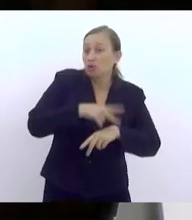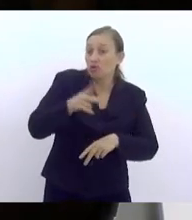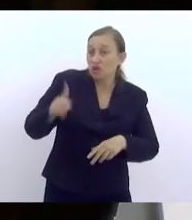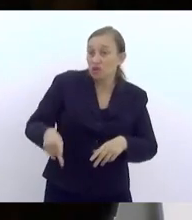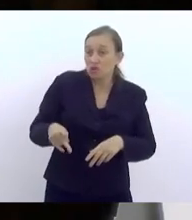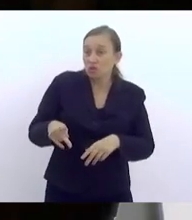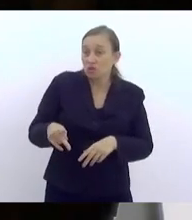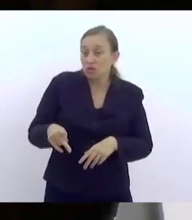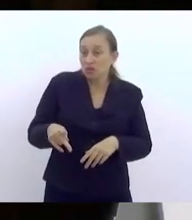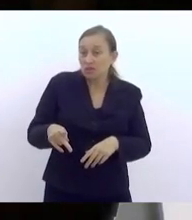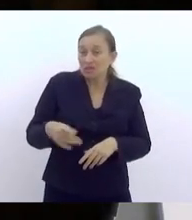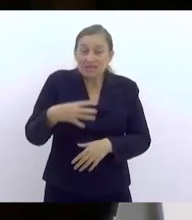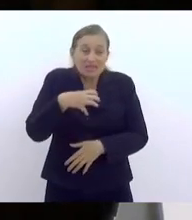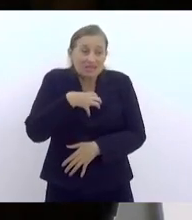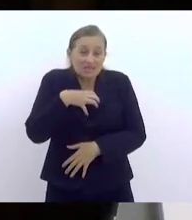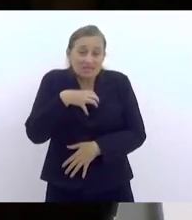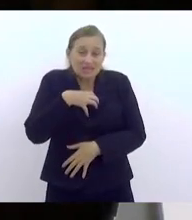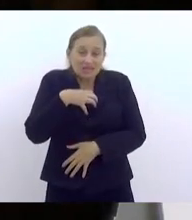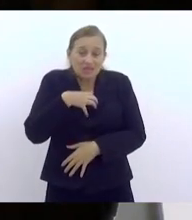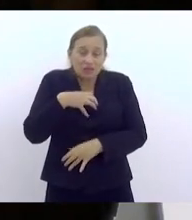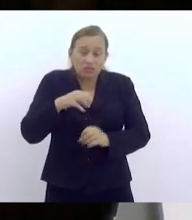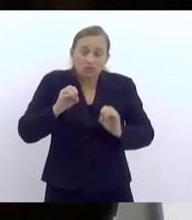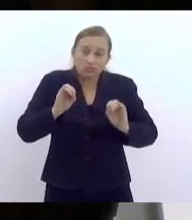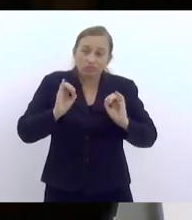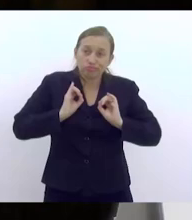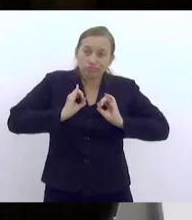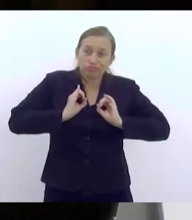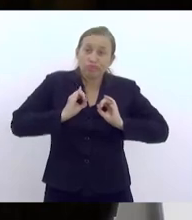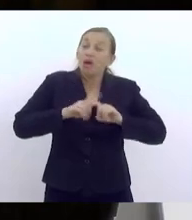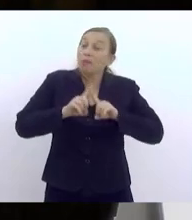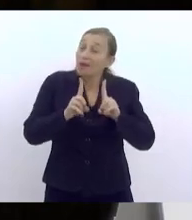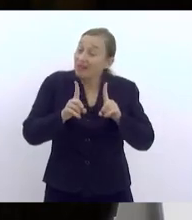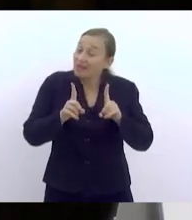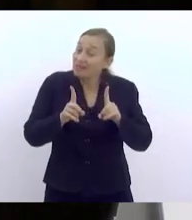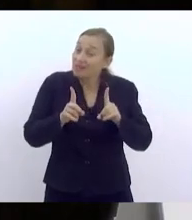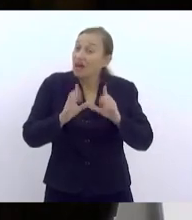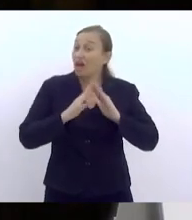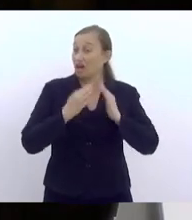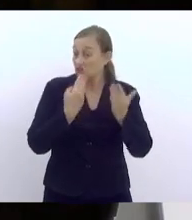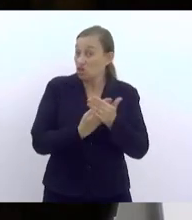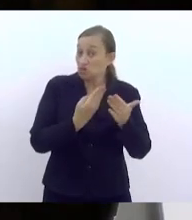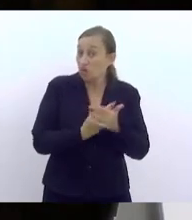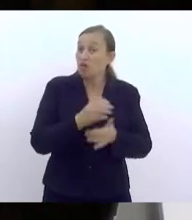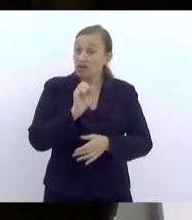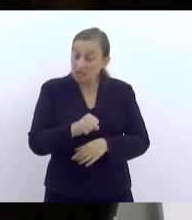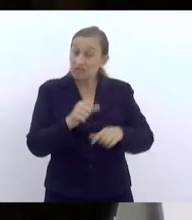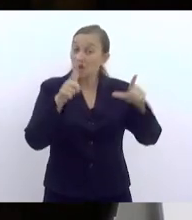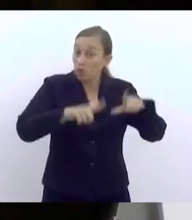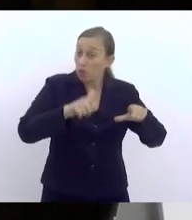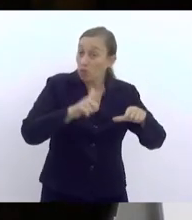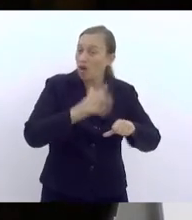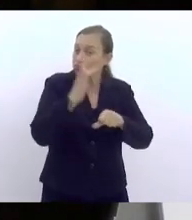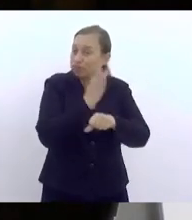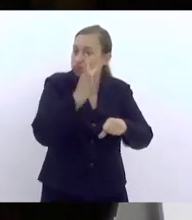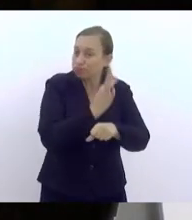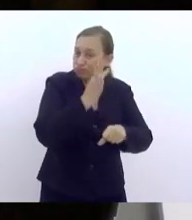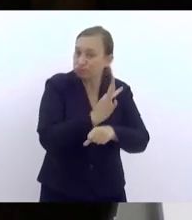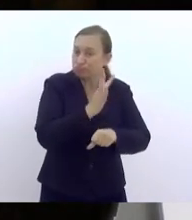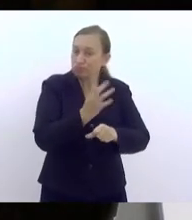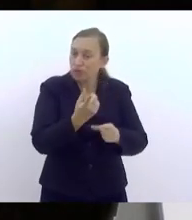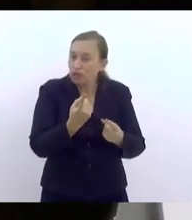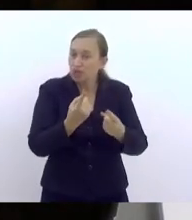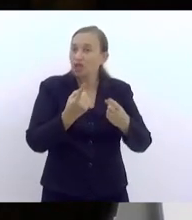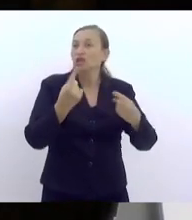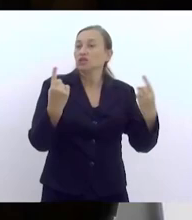sentido, se sentindo impotentes, mas a escola ainda assim é um espaço de resistência e disputa de sentidos.